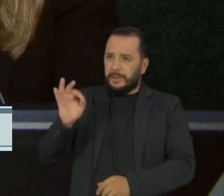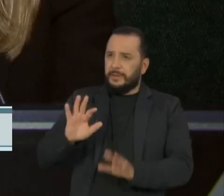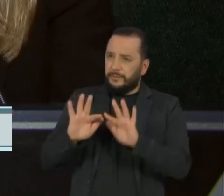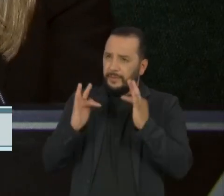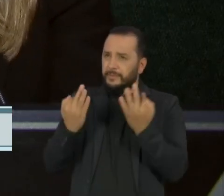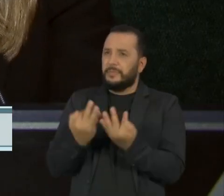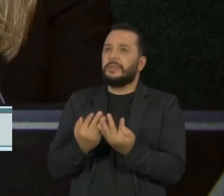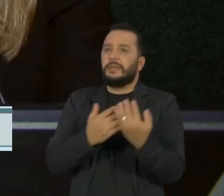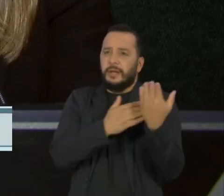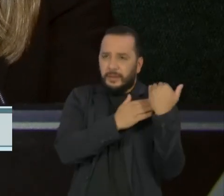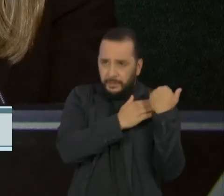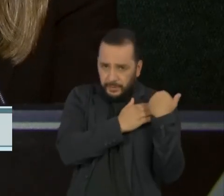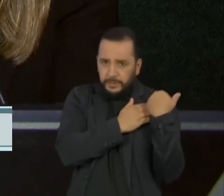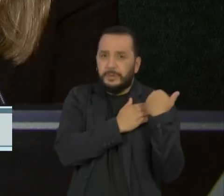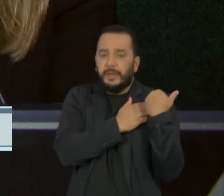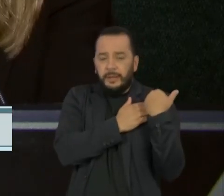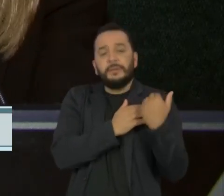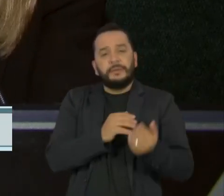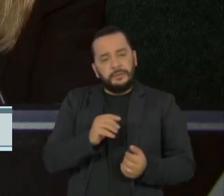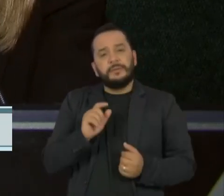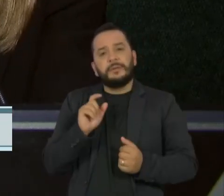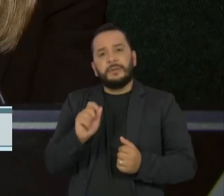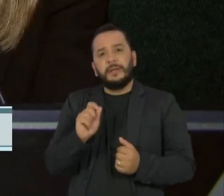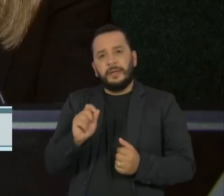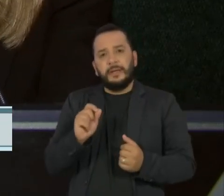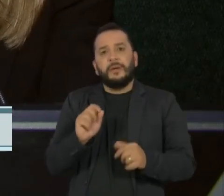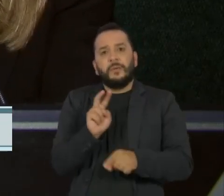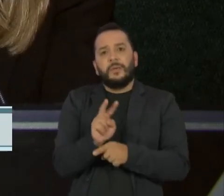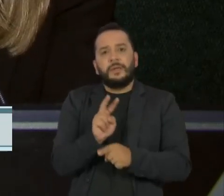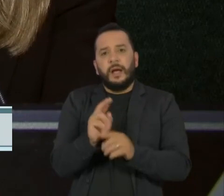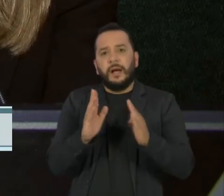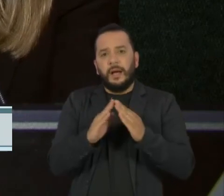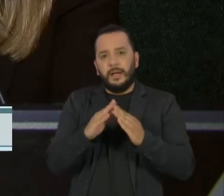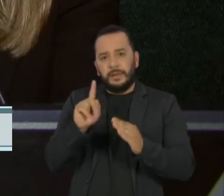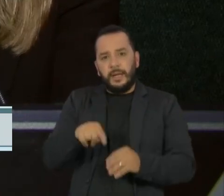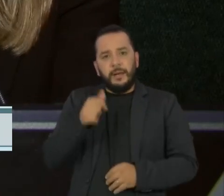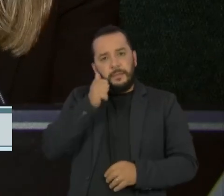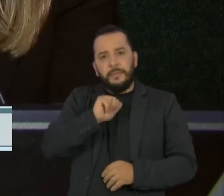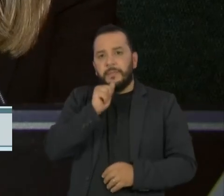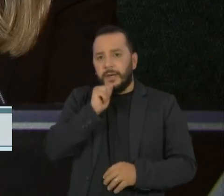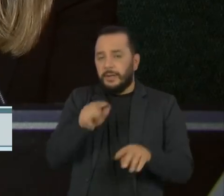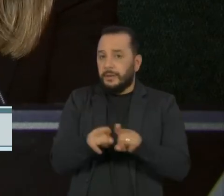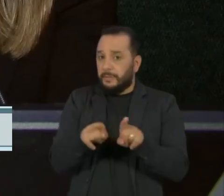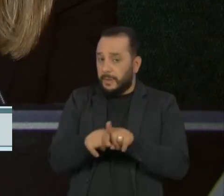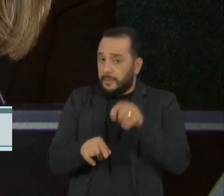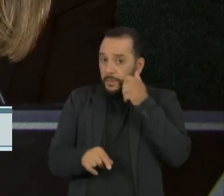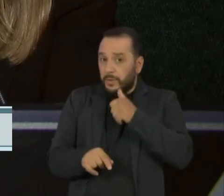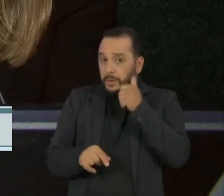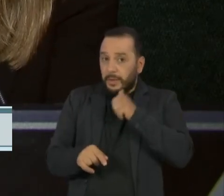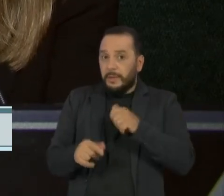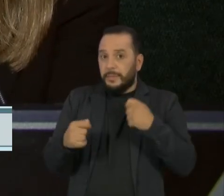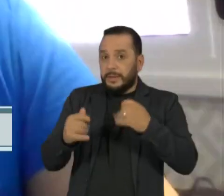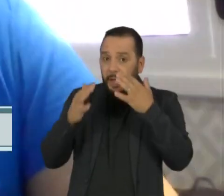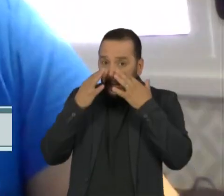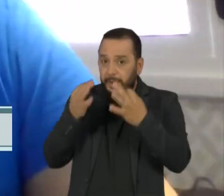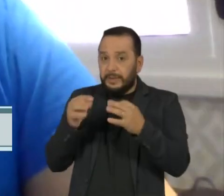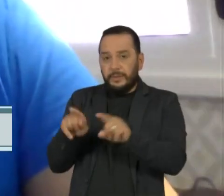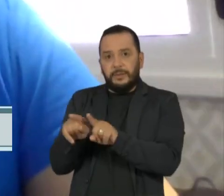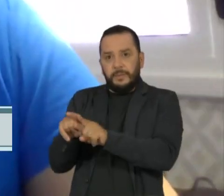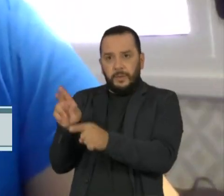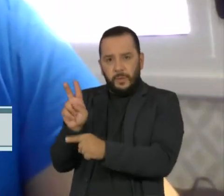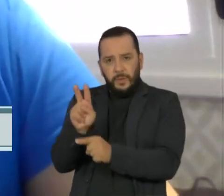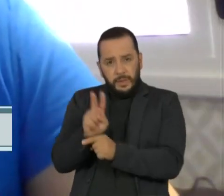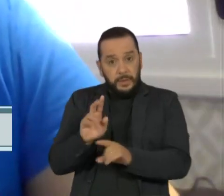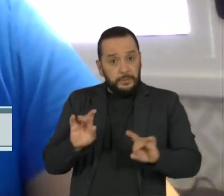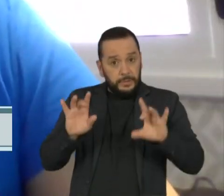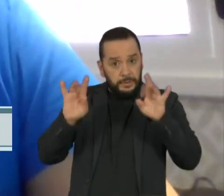as responsáveis pelos lares são mães e mulheres. Elas precisam de uma atenção, de um cuidado especial? Com certeza